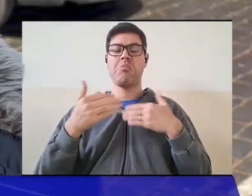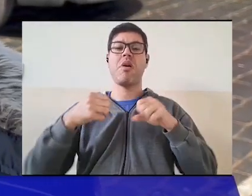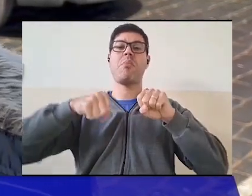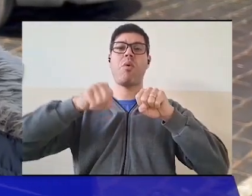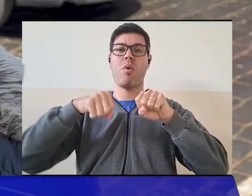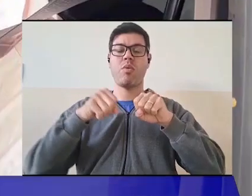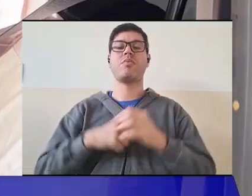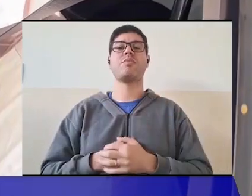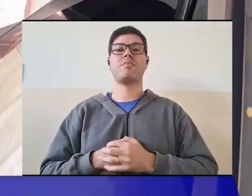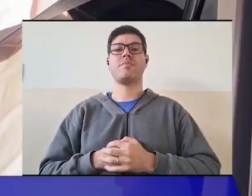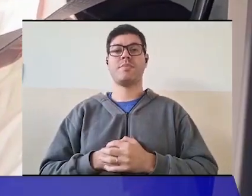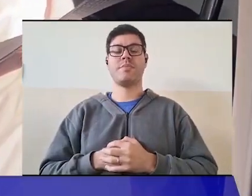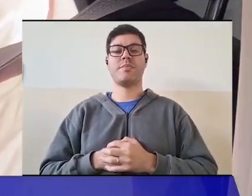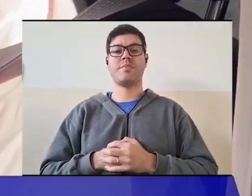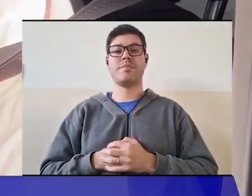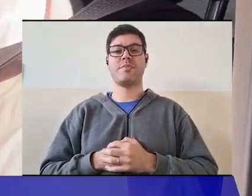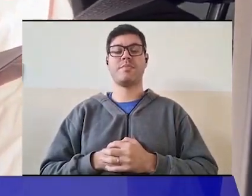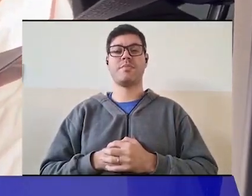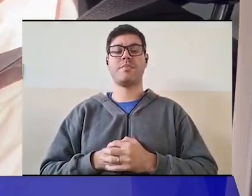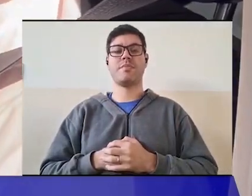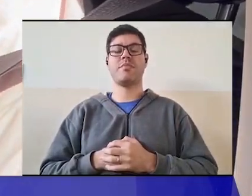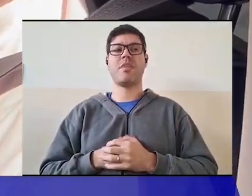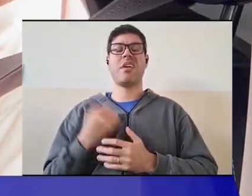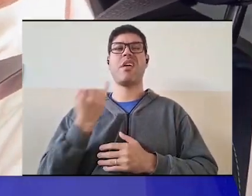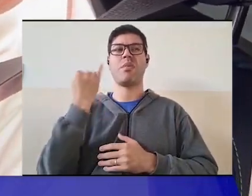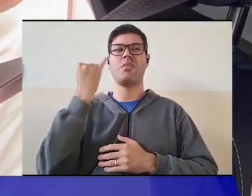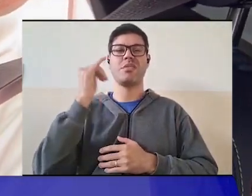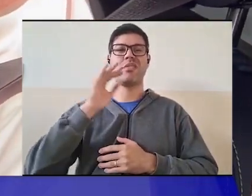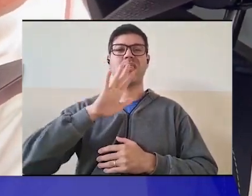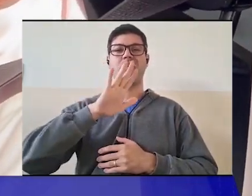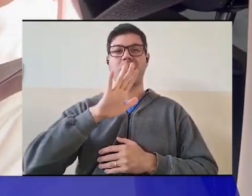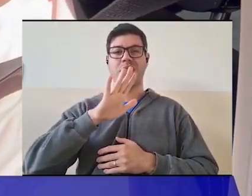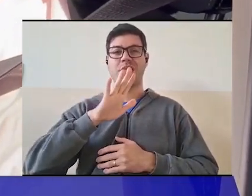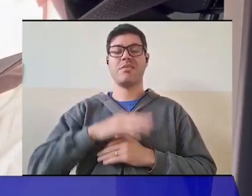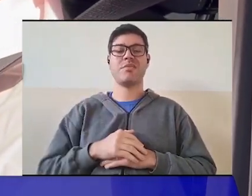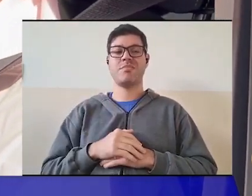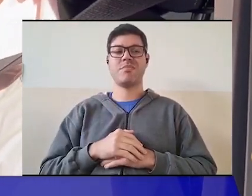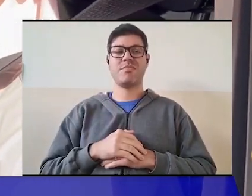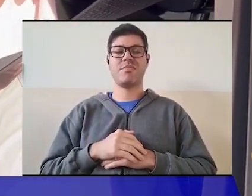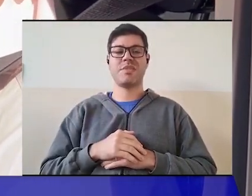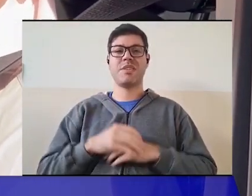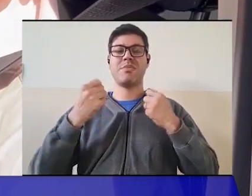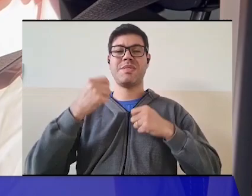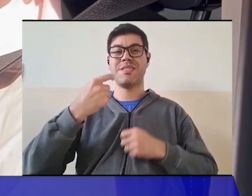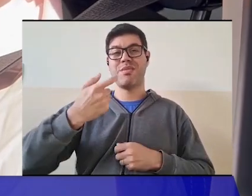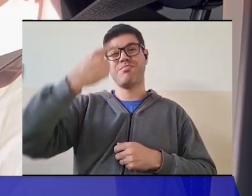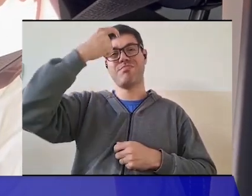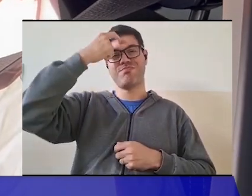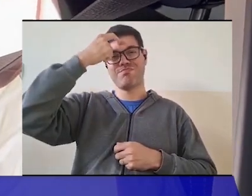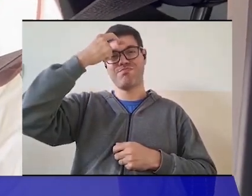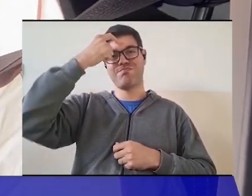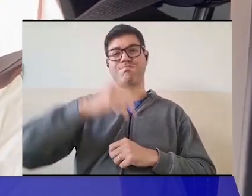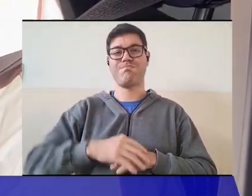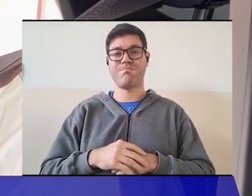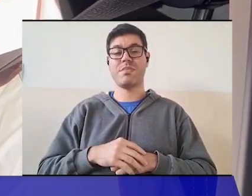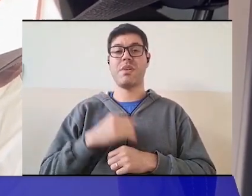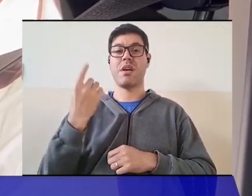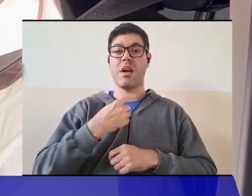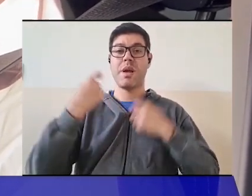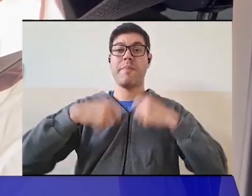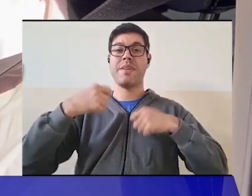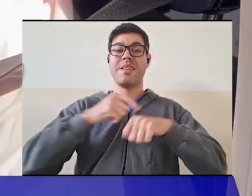motoristas também. O radar é uma opção muito importante, só que tem, em média, virtus. A virtude está no meio.